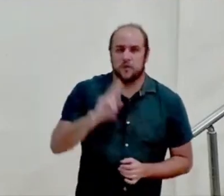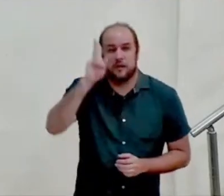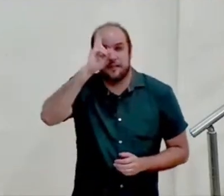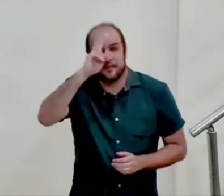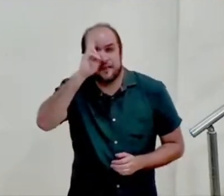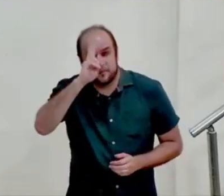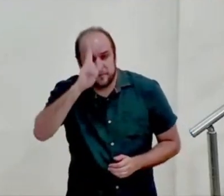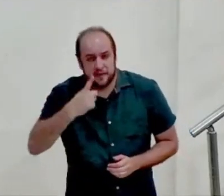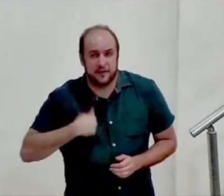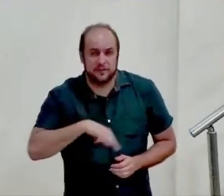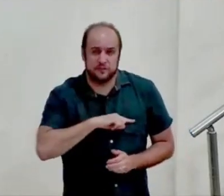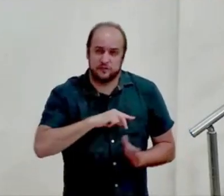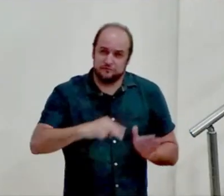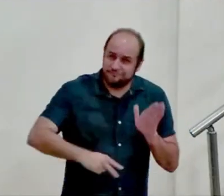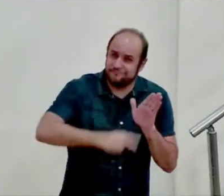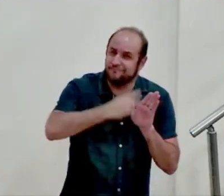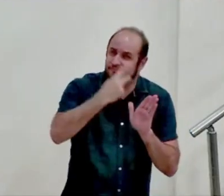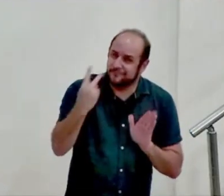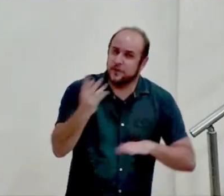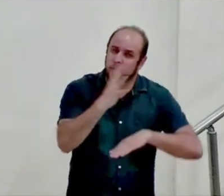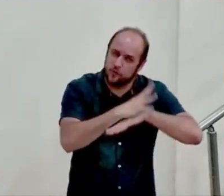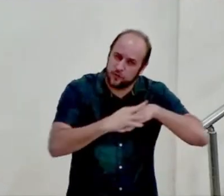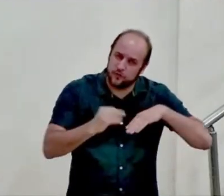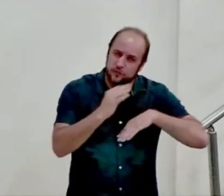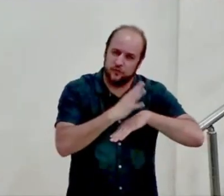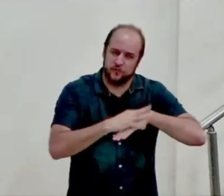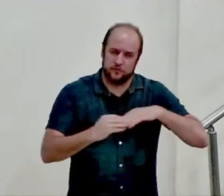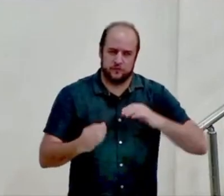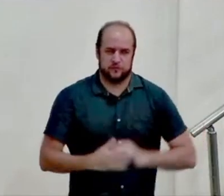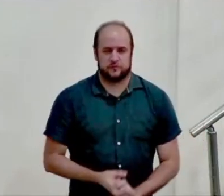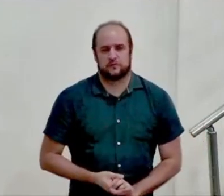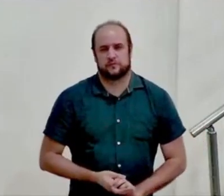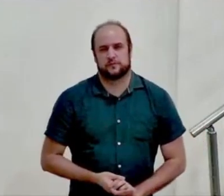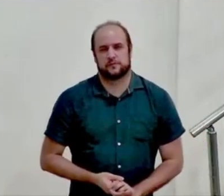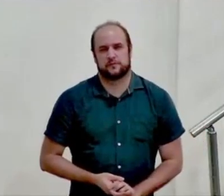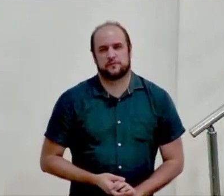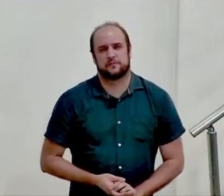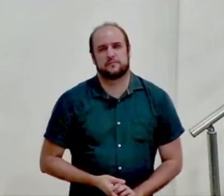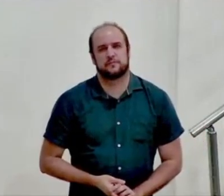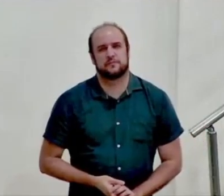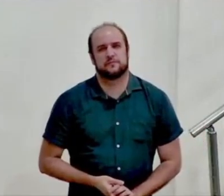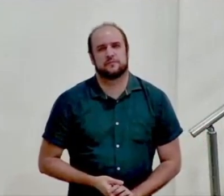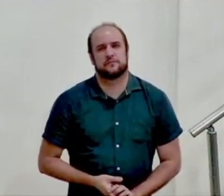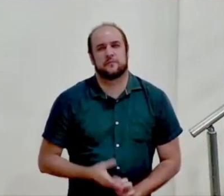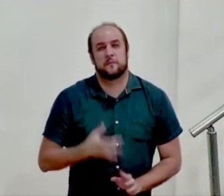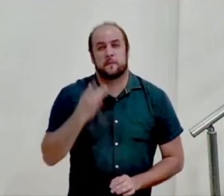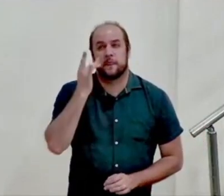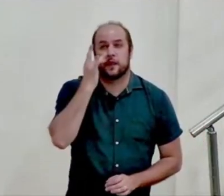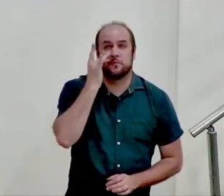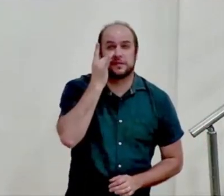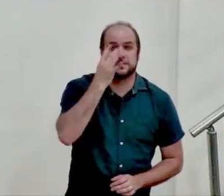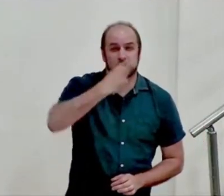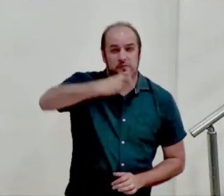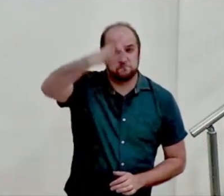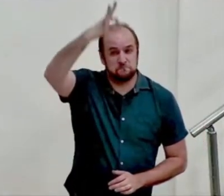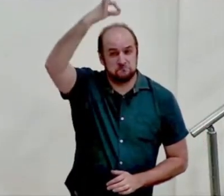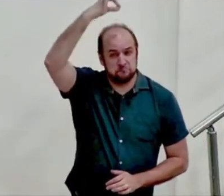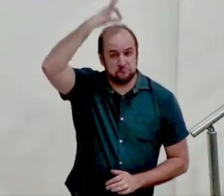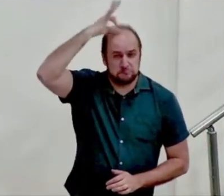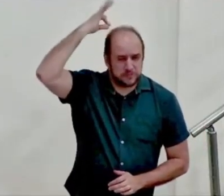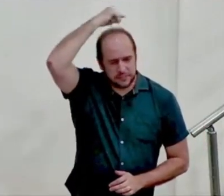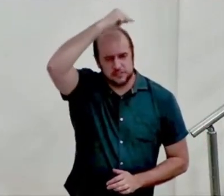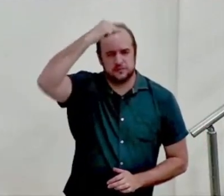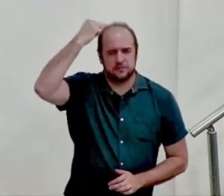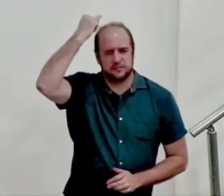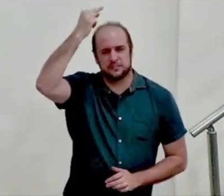o segundo conforto do Evangelho e isso ocorre na presença do Espírito Santo e o Espírito Santo é